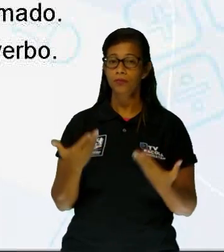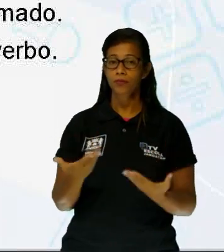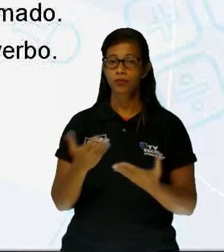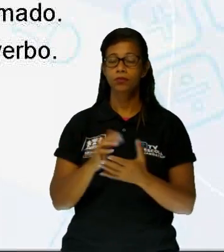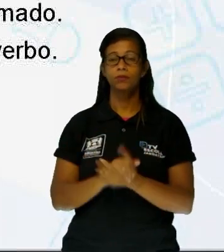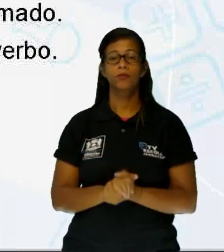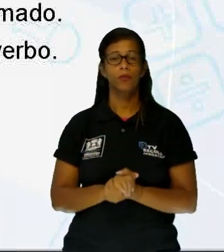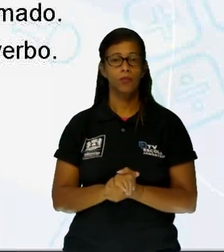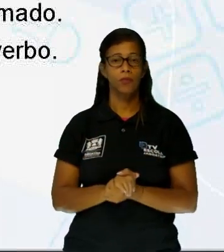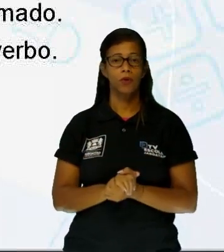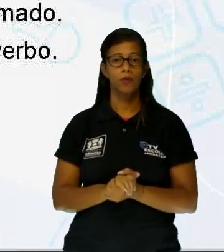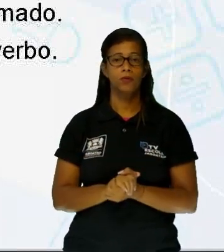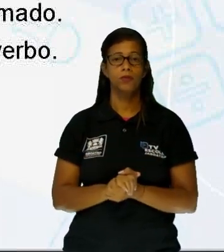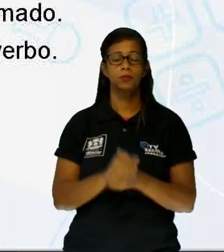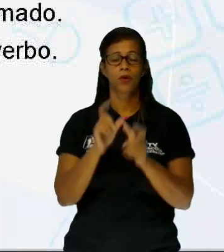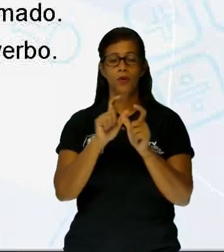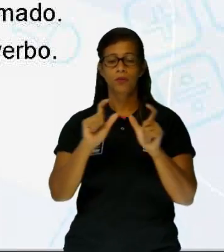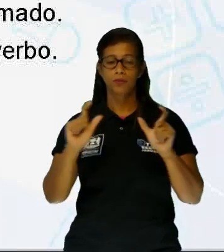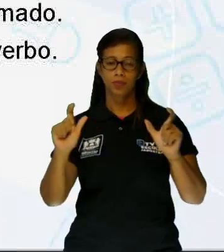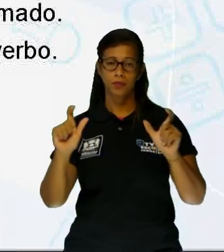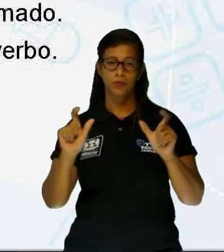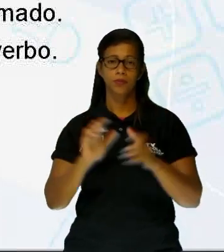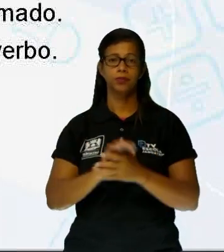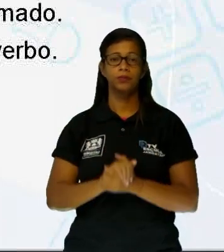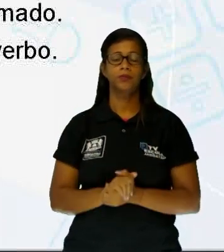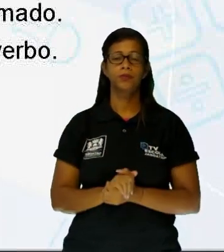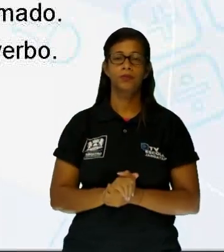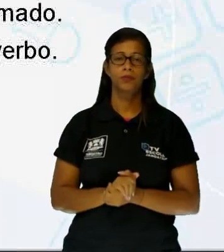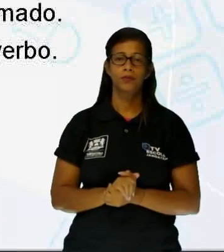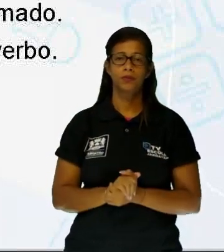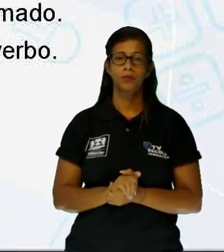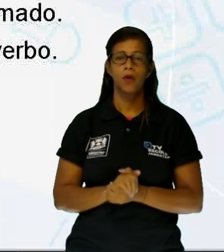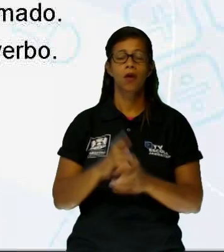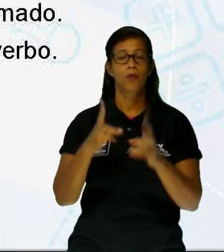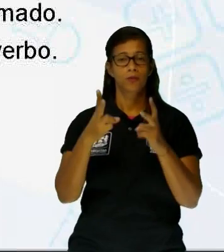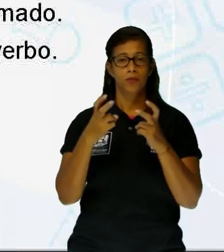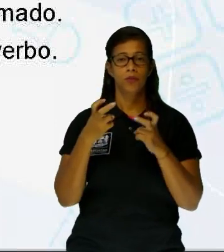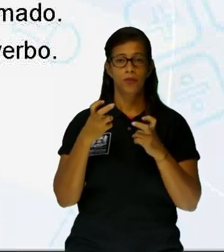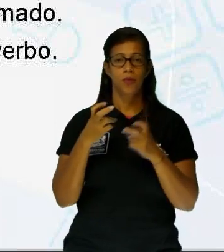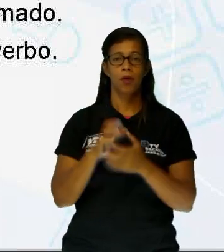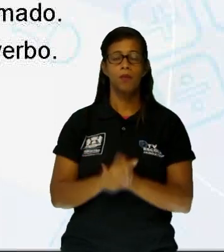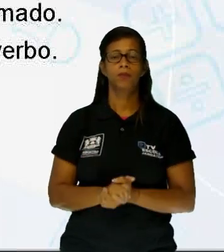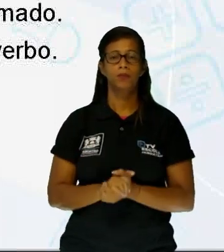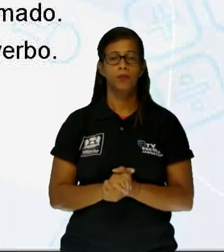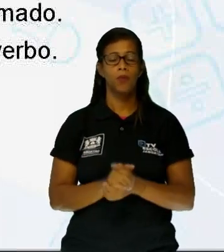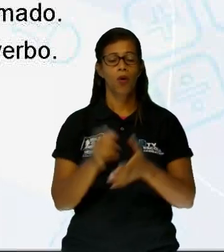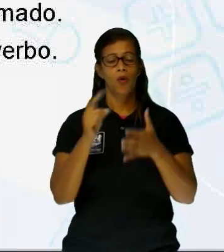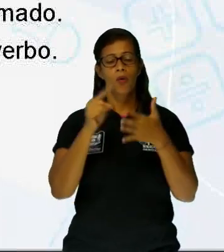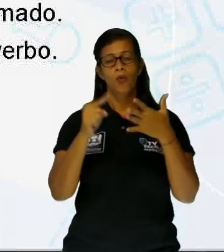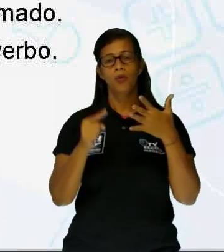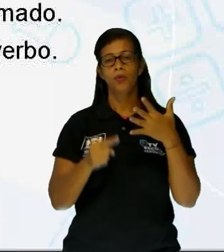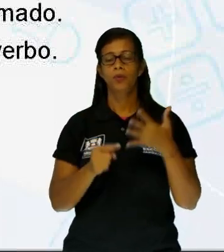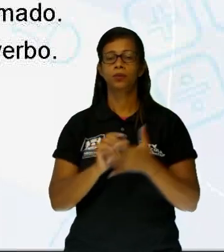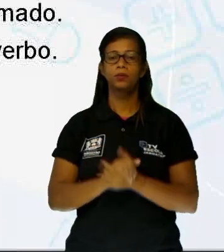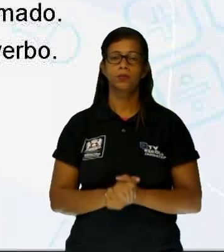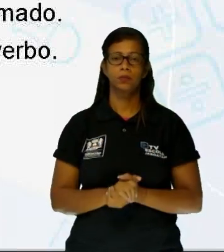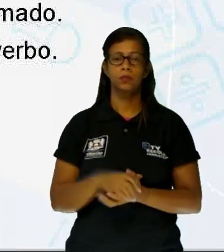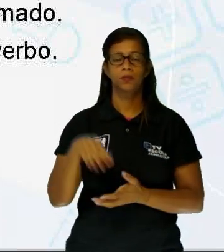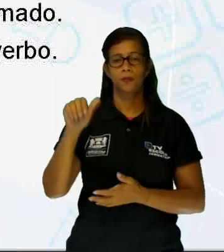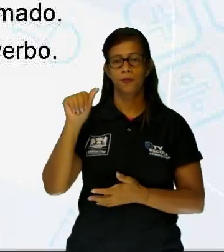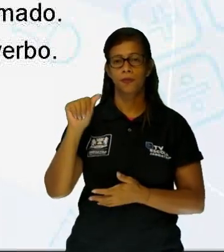sem adornos e nomes e o outro termo é denunciar. Vamos observar os itens de A até E para chegar a uma conclusão. Letra A.